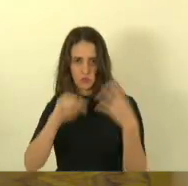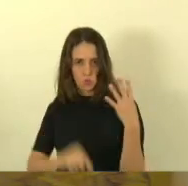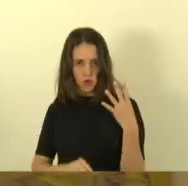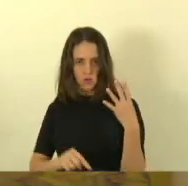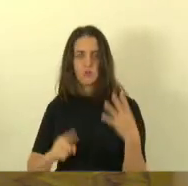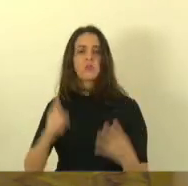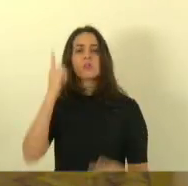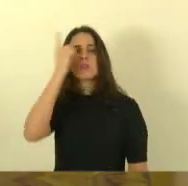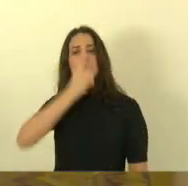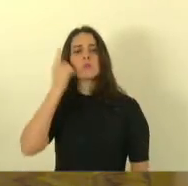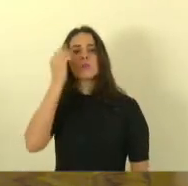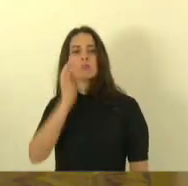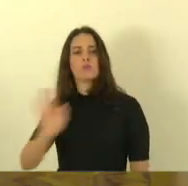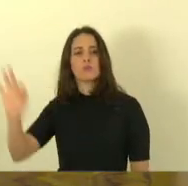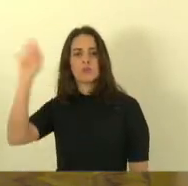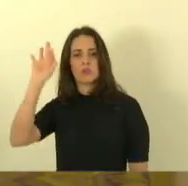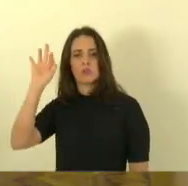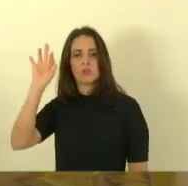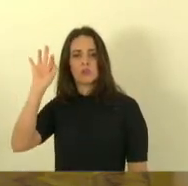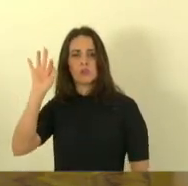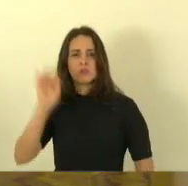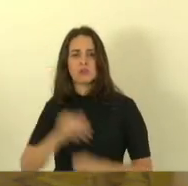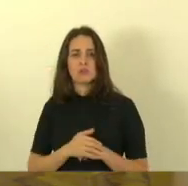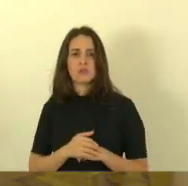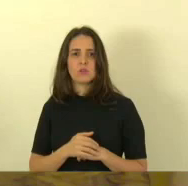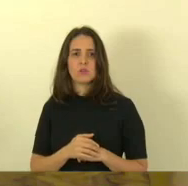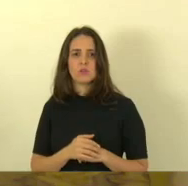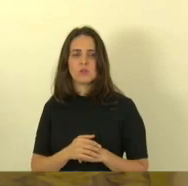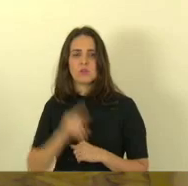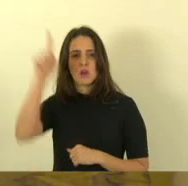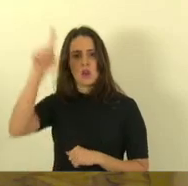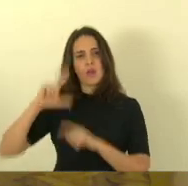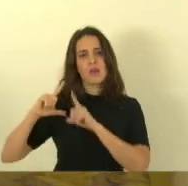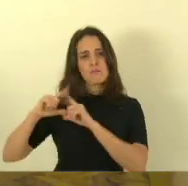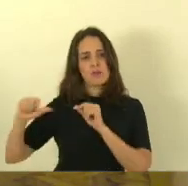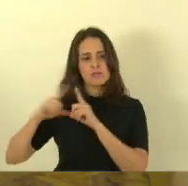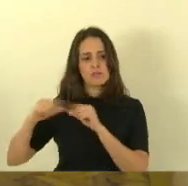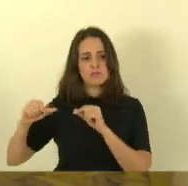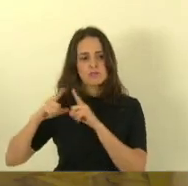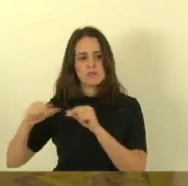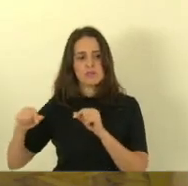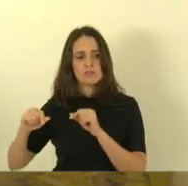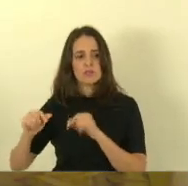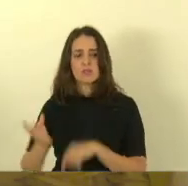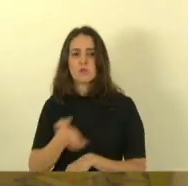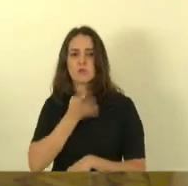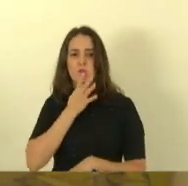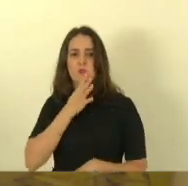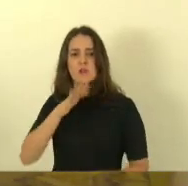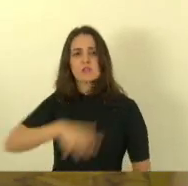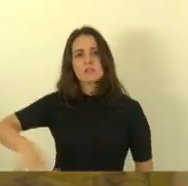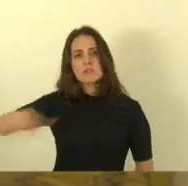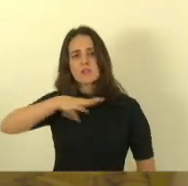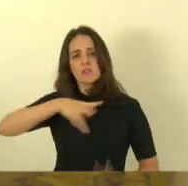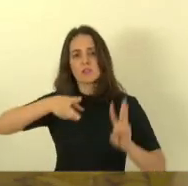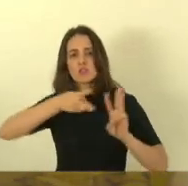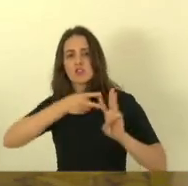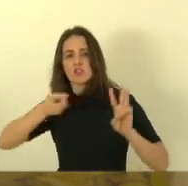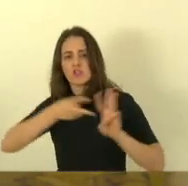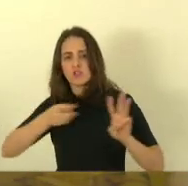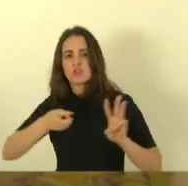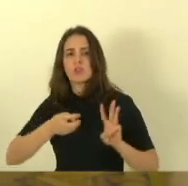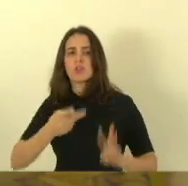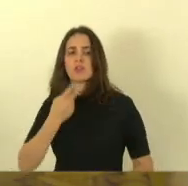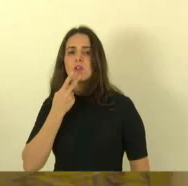foram os deputados federais que estavam em Brasília que estão em Brasília que conhecem os territórios indígenas que votaram